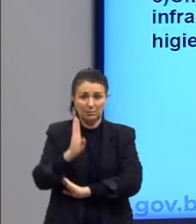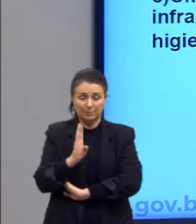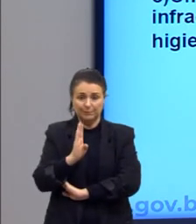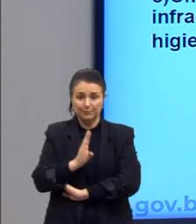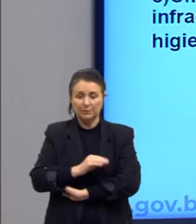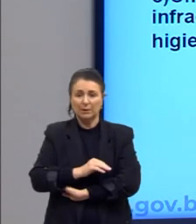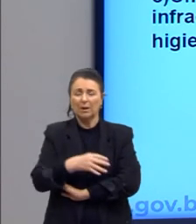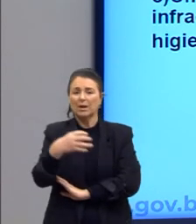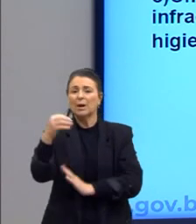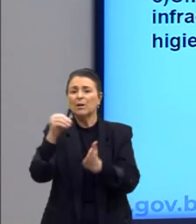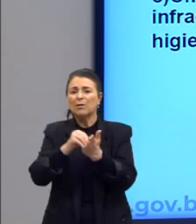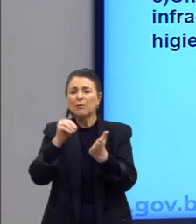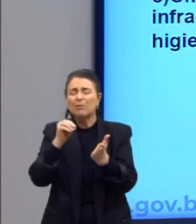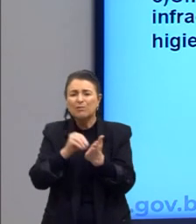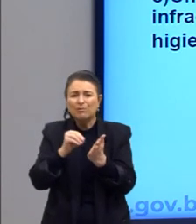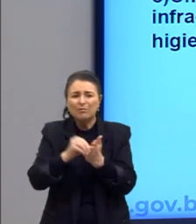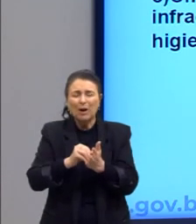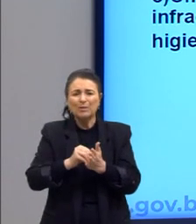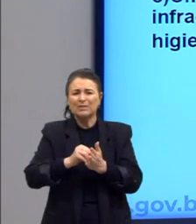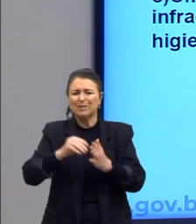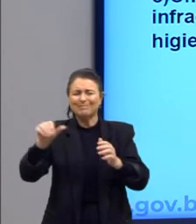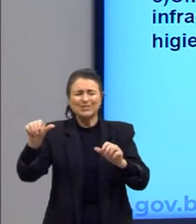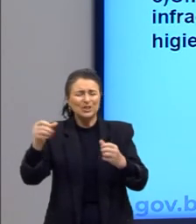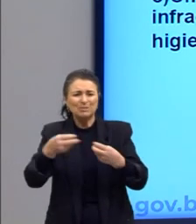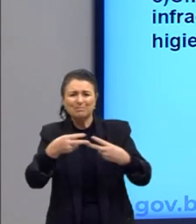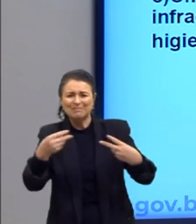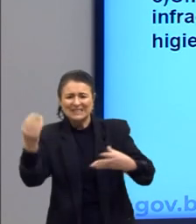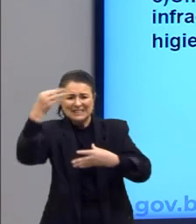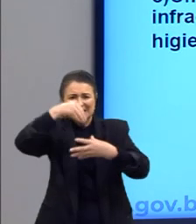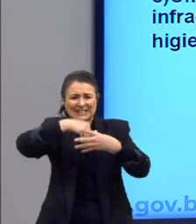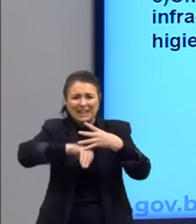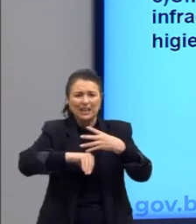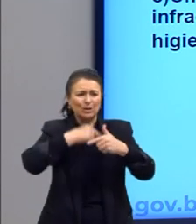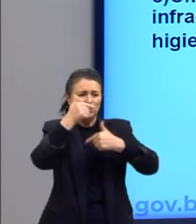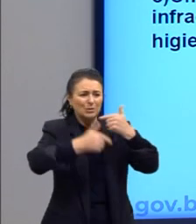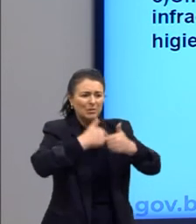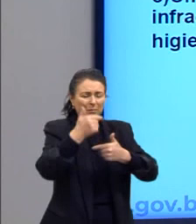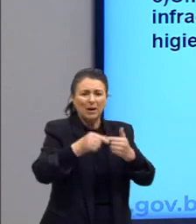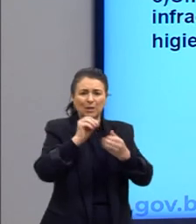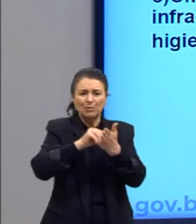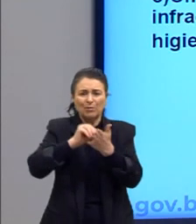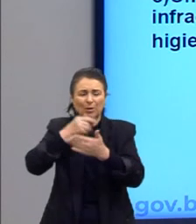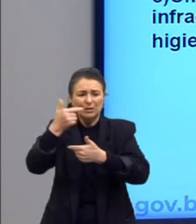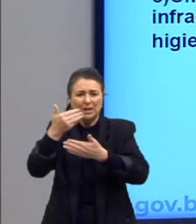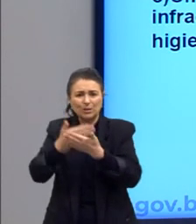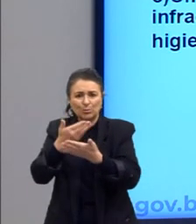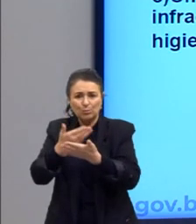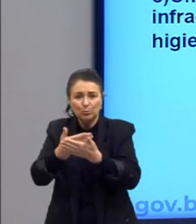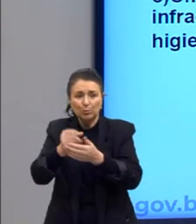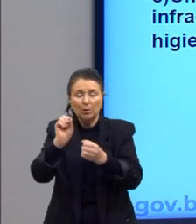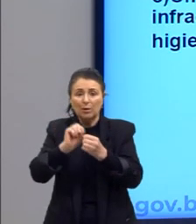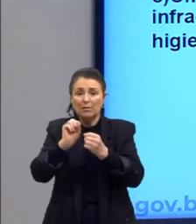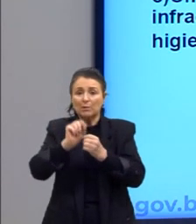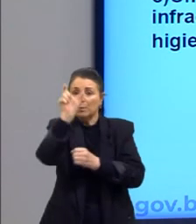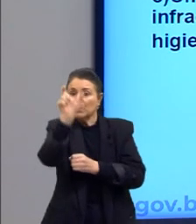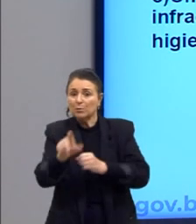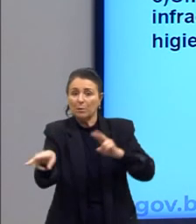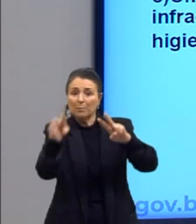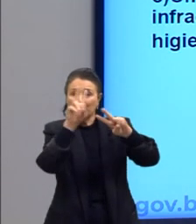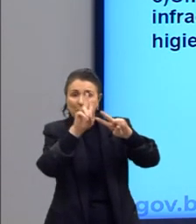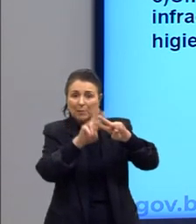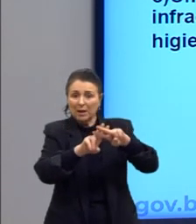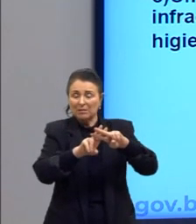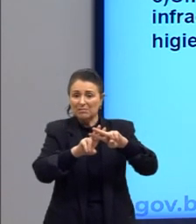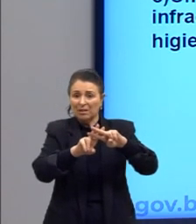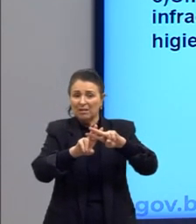A falta de condições adequadas, de incentivo como trabalho e estudo faz com que os presidiários brasileiros deixem de